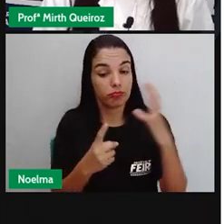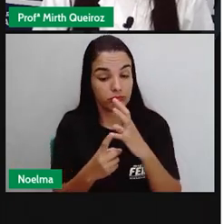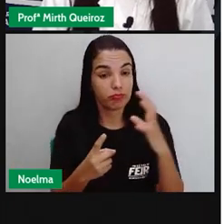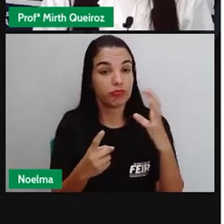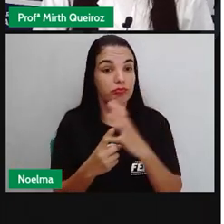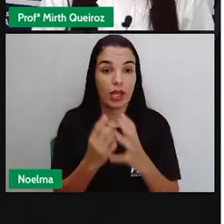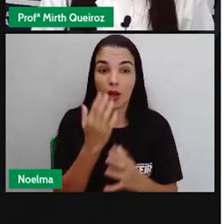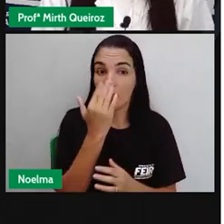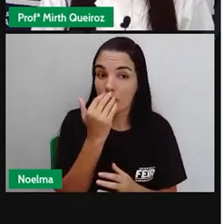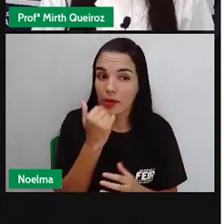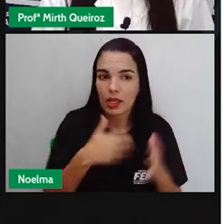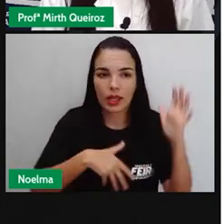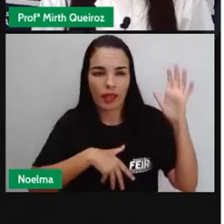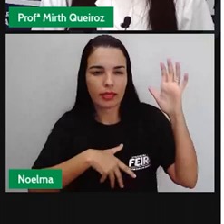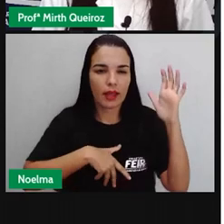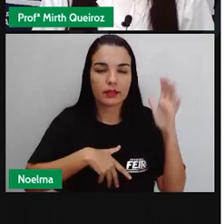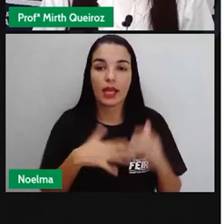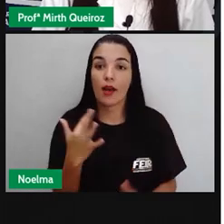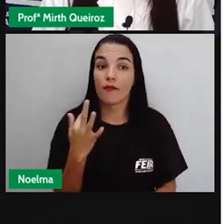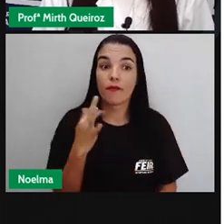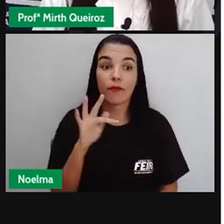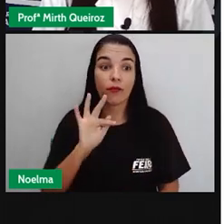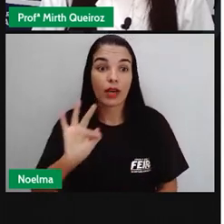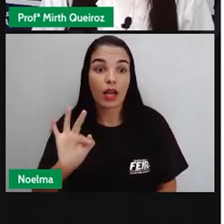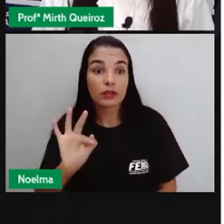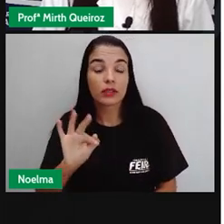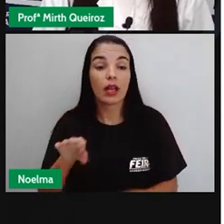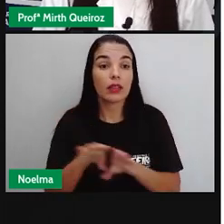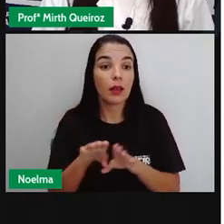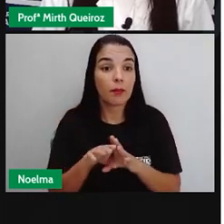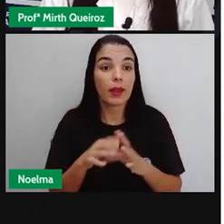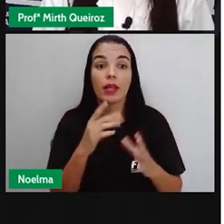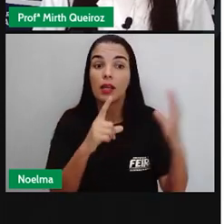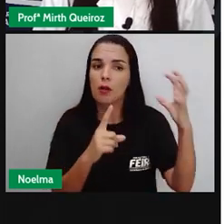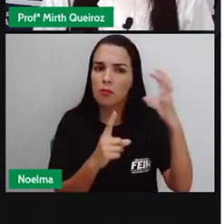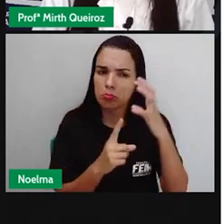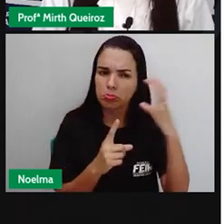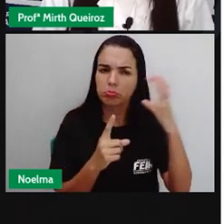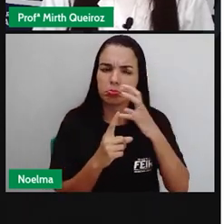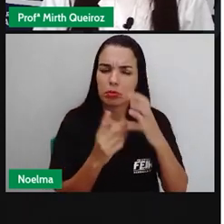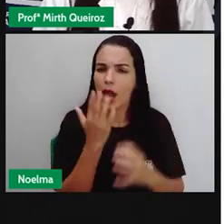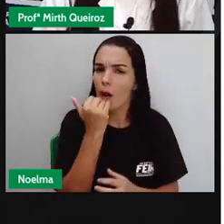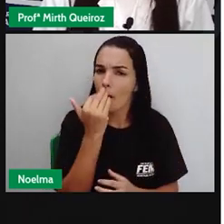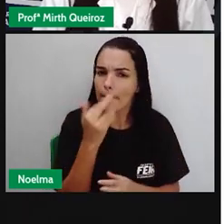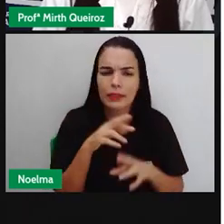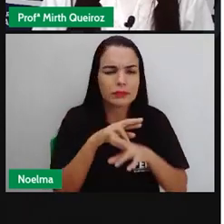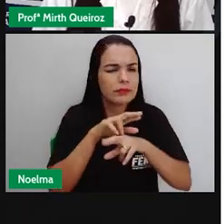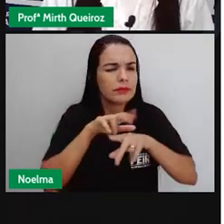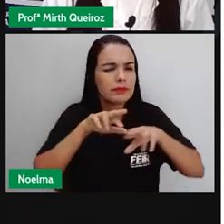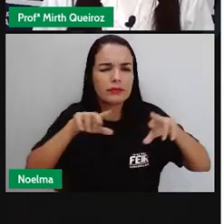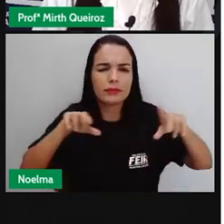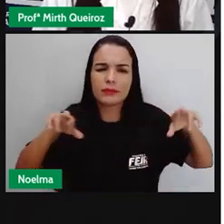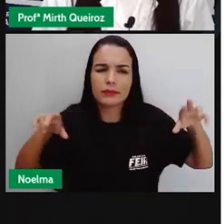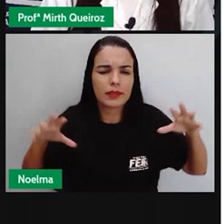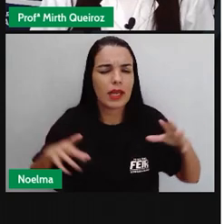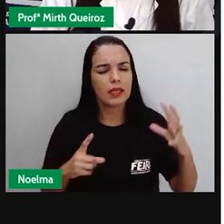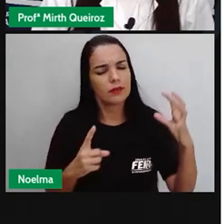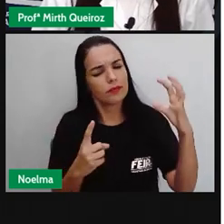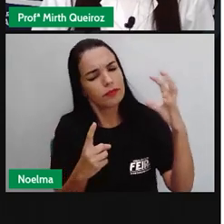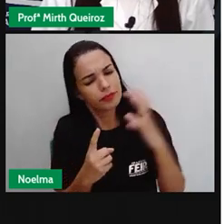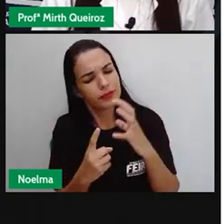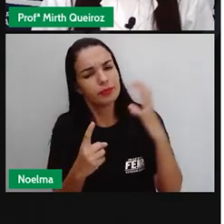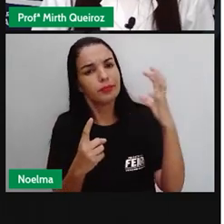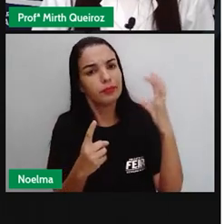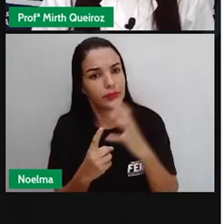danças também. Franceses, culinárias, como crepe, panqueque, entre vários outros tipos de influência